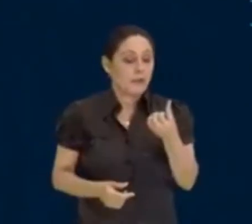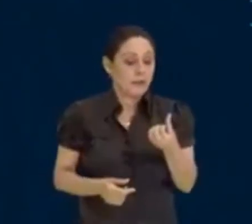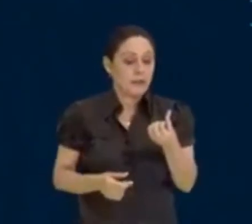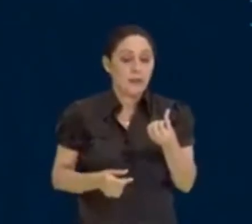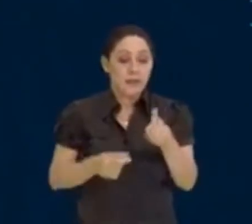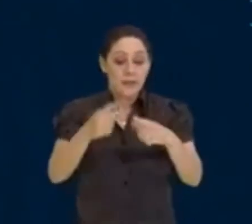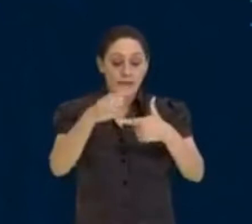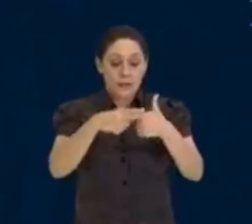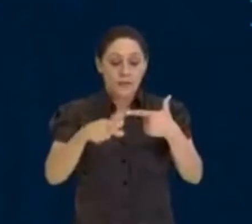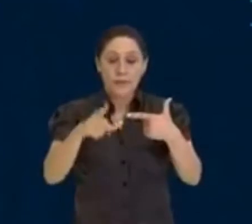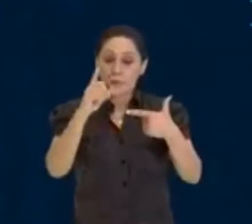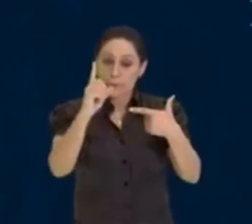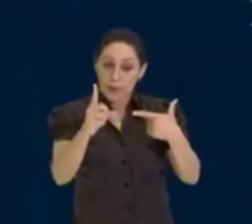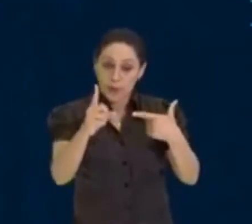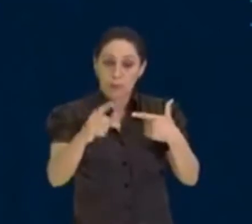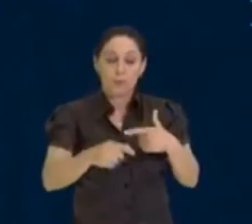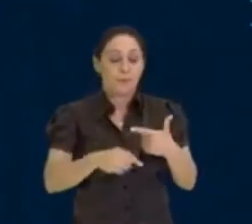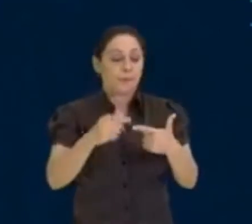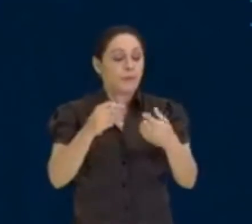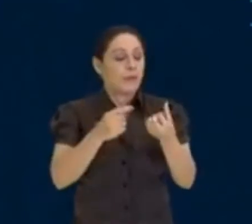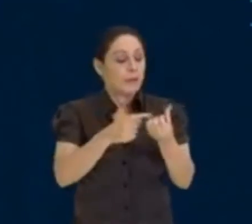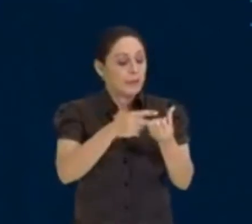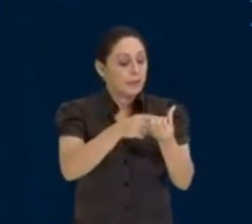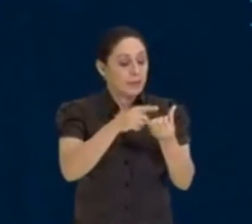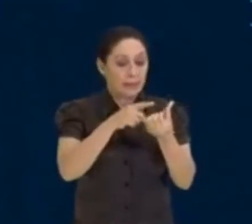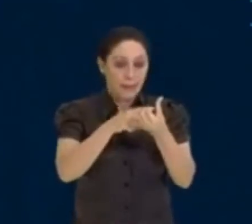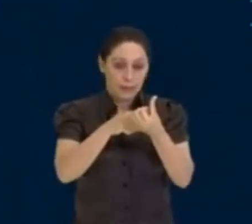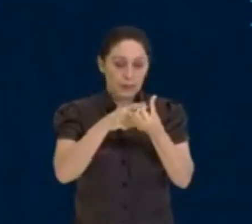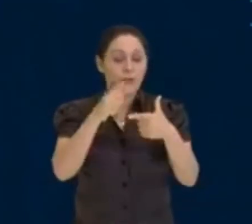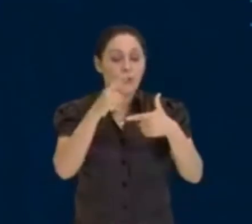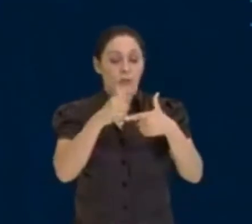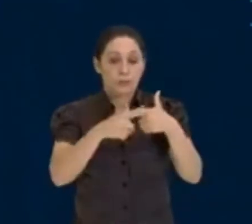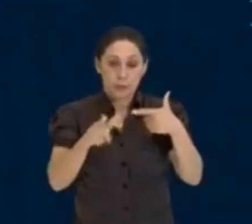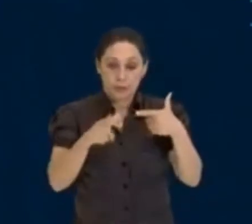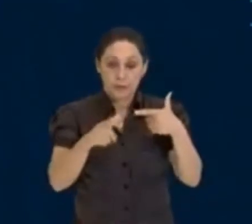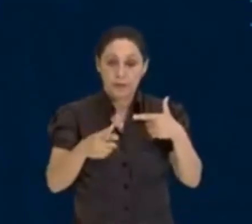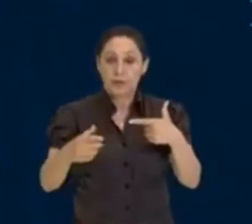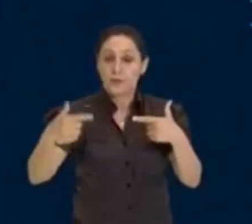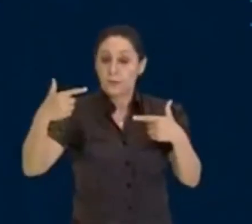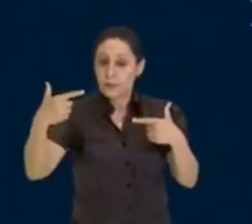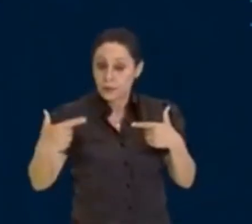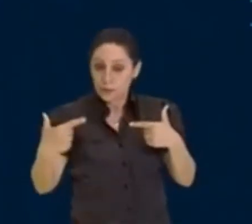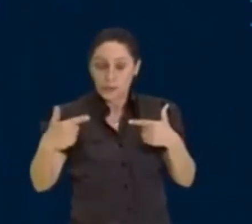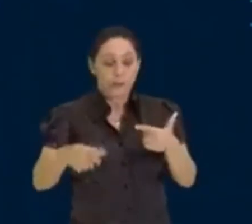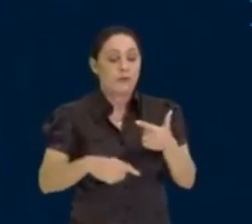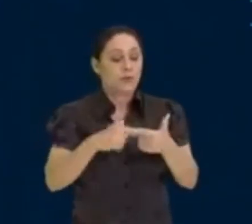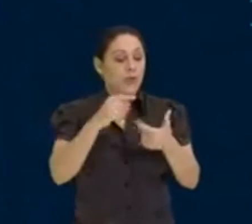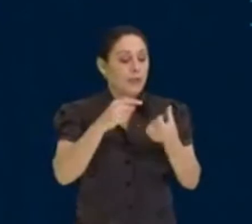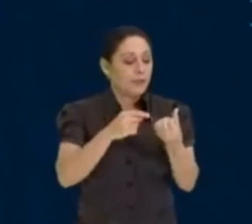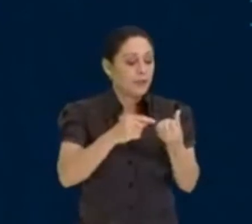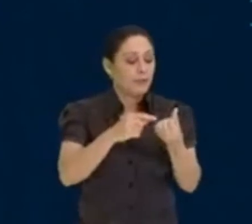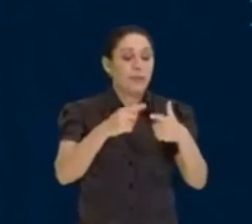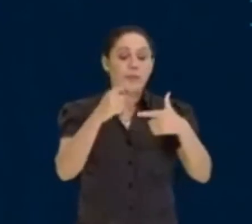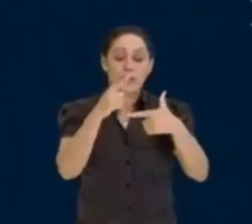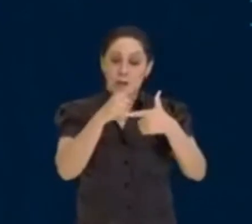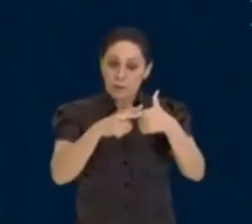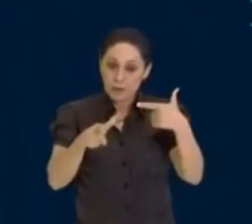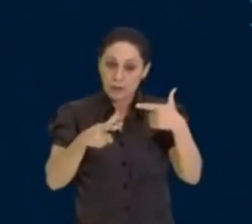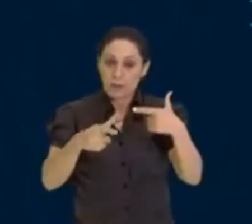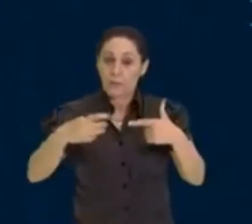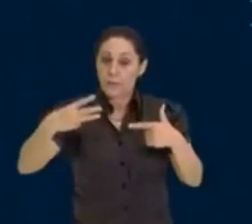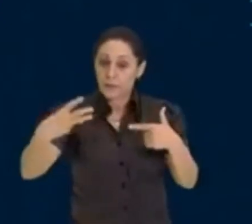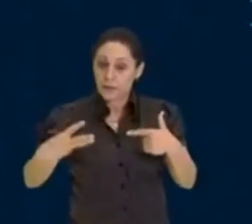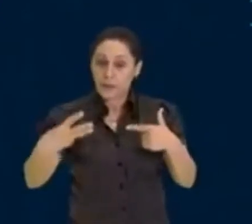consigo dividir o 6 para 2, eu consigo também dividir o 6 para 3, olha, ou seja,